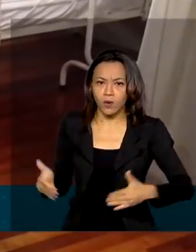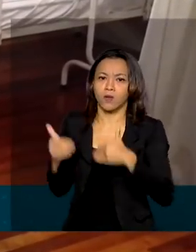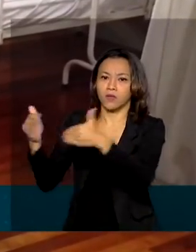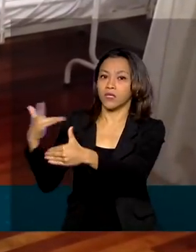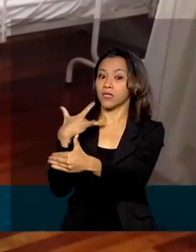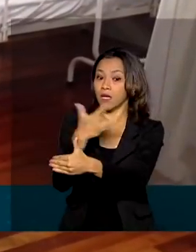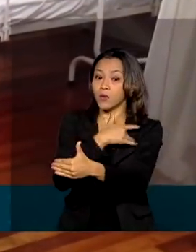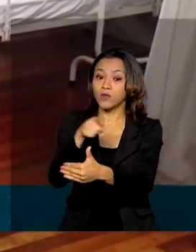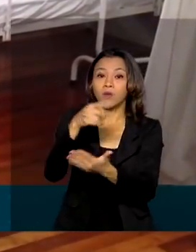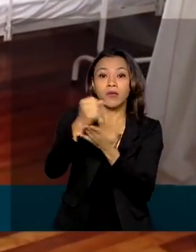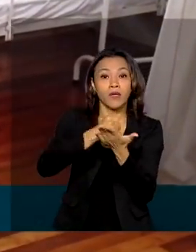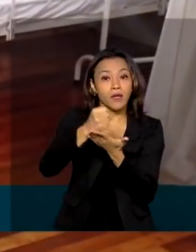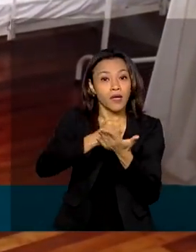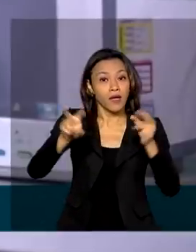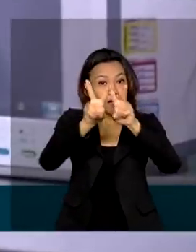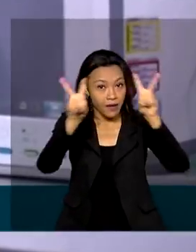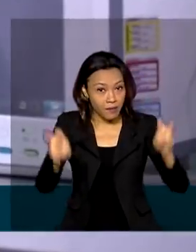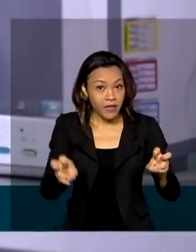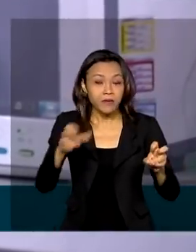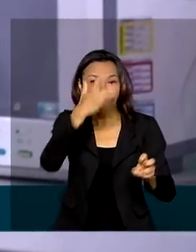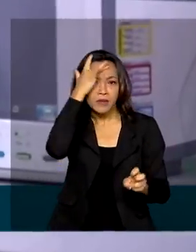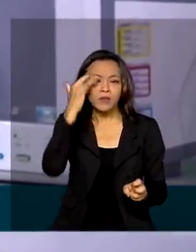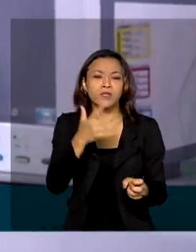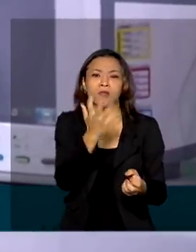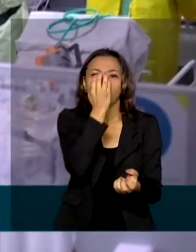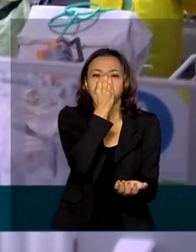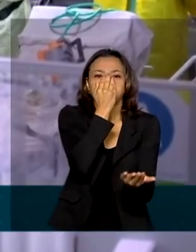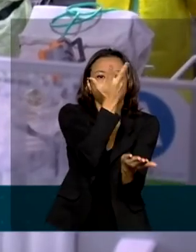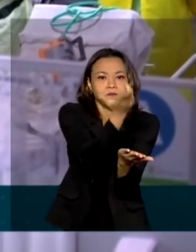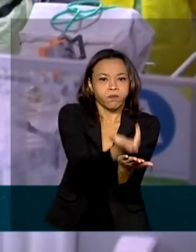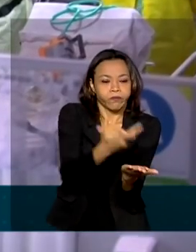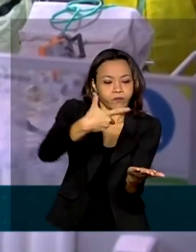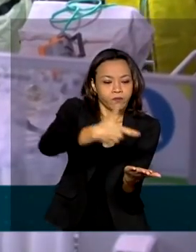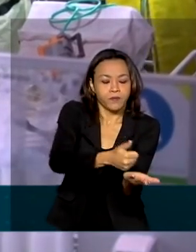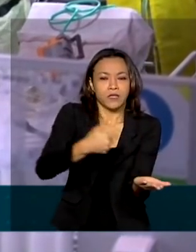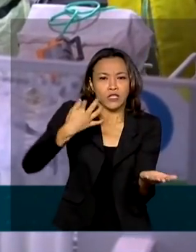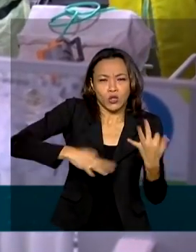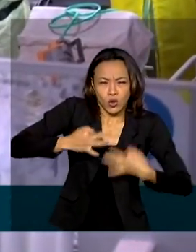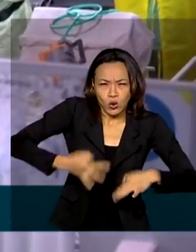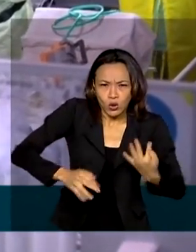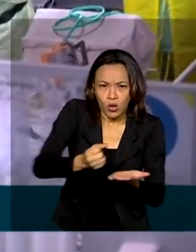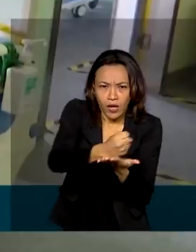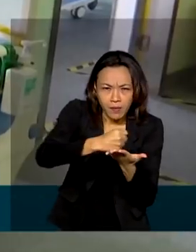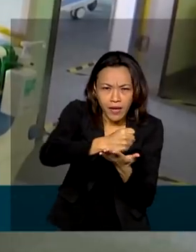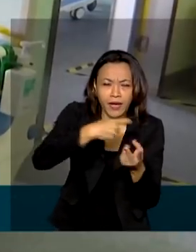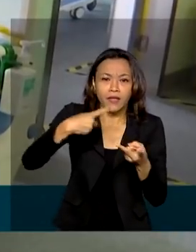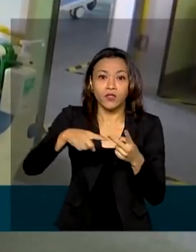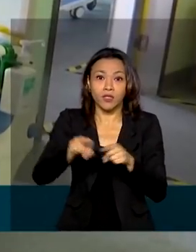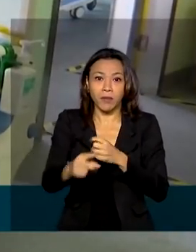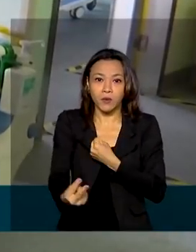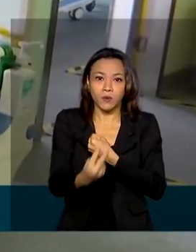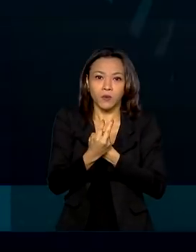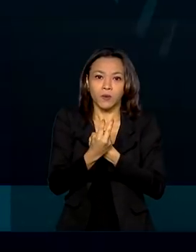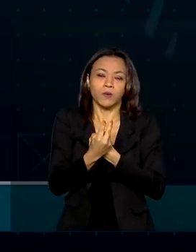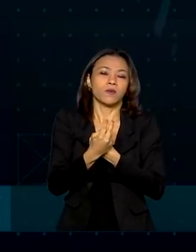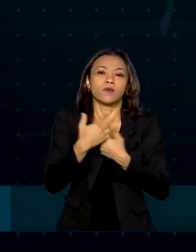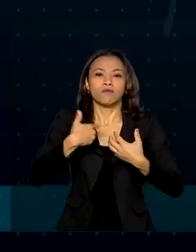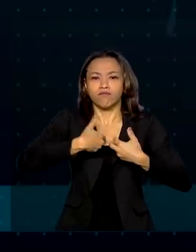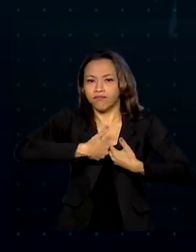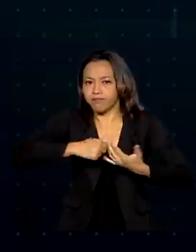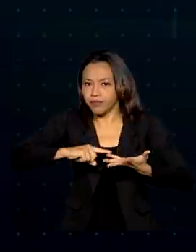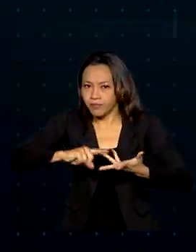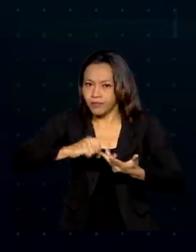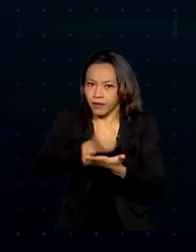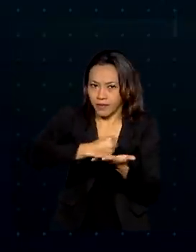para a intubação de pacientes com covid em todo o país, como anestésicos, sedativos e bloqueadores neuromusculares. Para